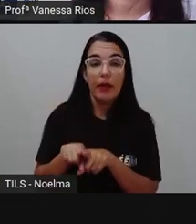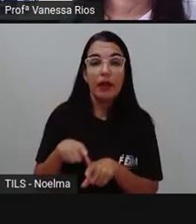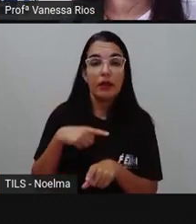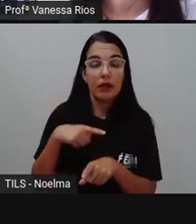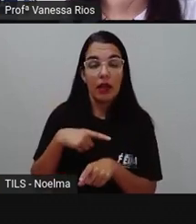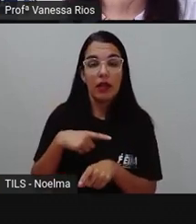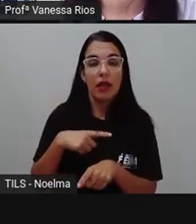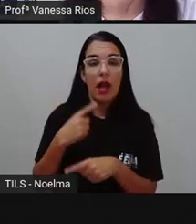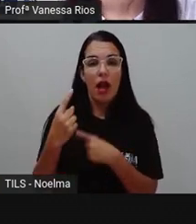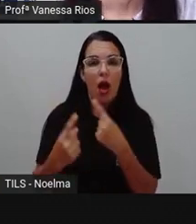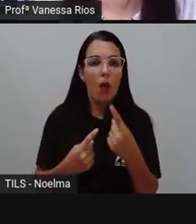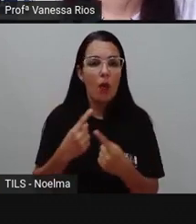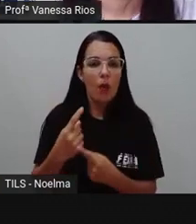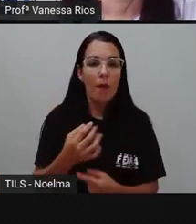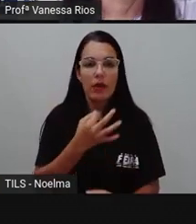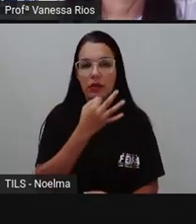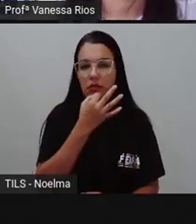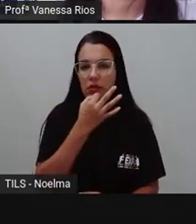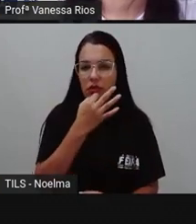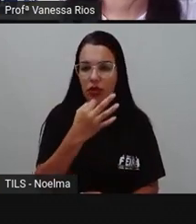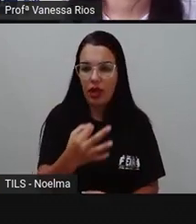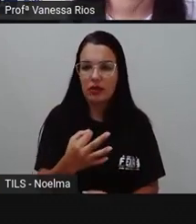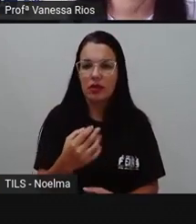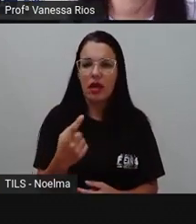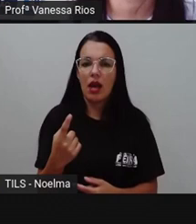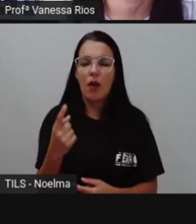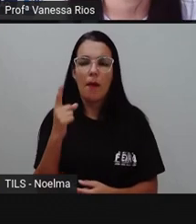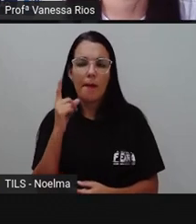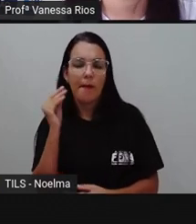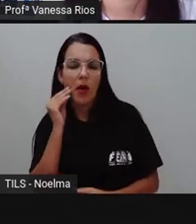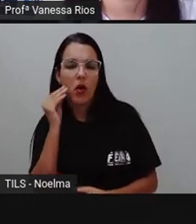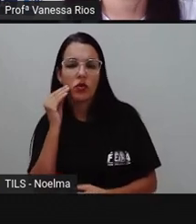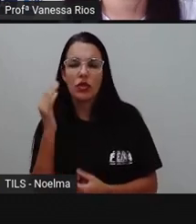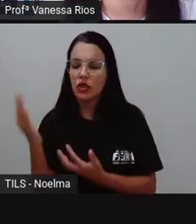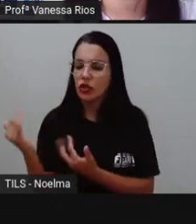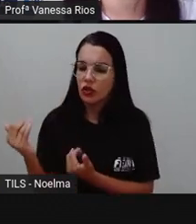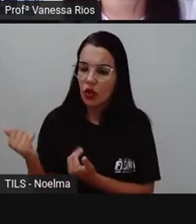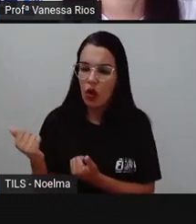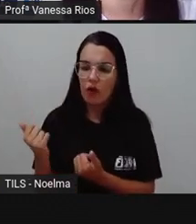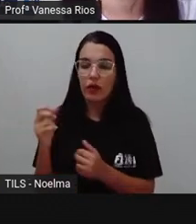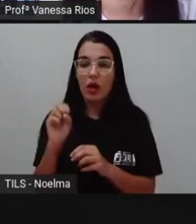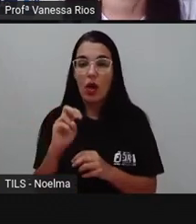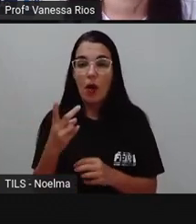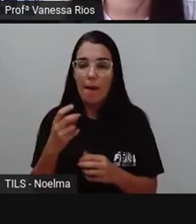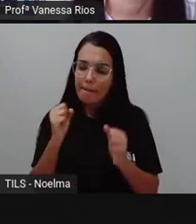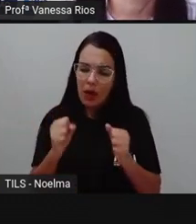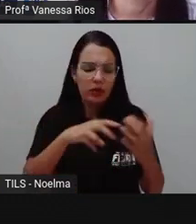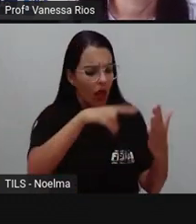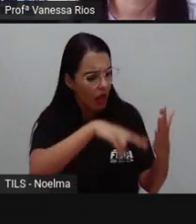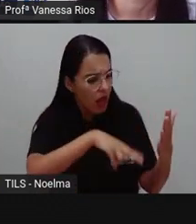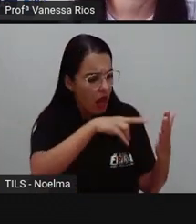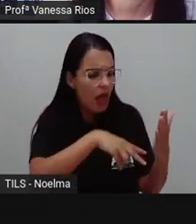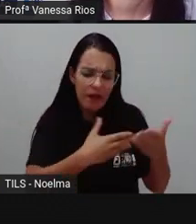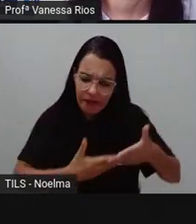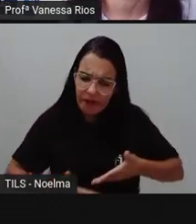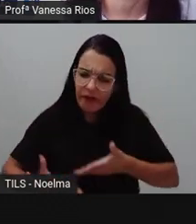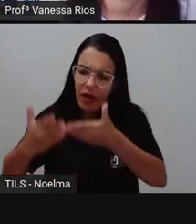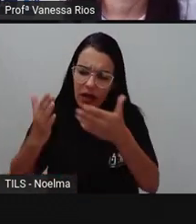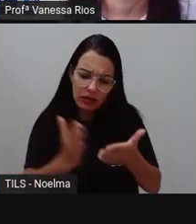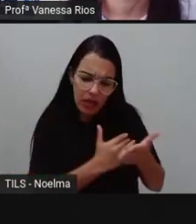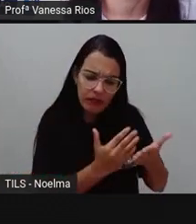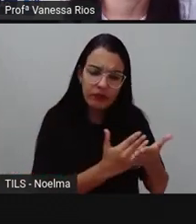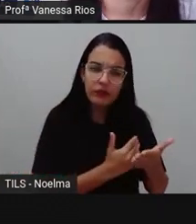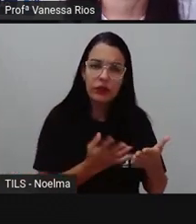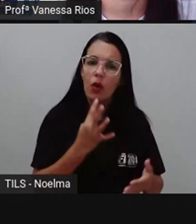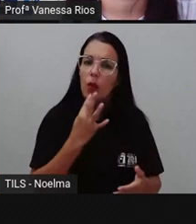indicação para que jovens e o público da revista Turma da Mônica Jovem possam fazer a leitura e conhecer mais